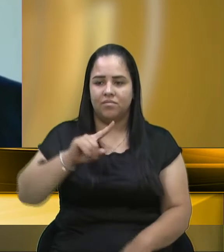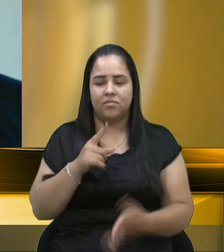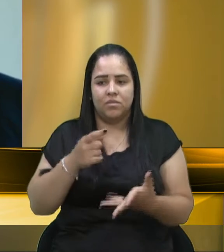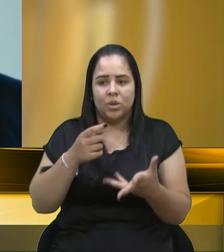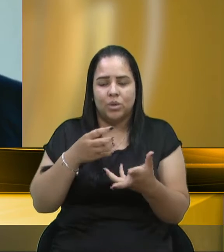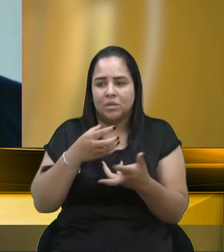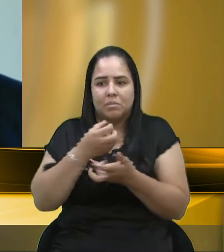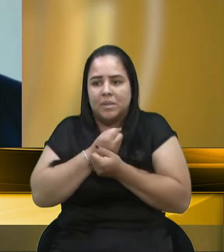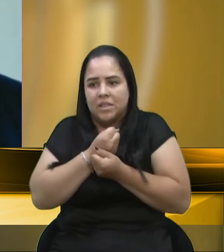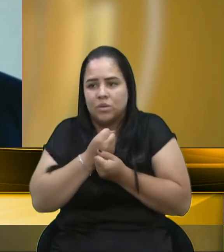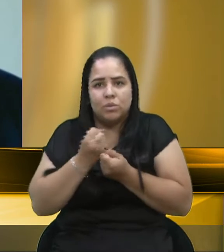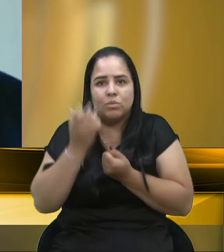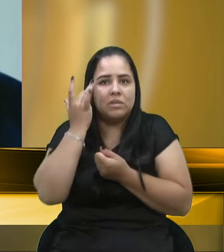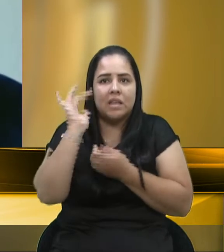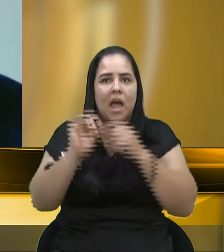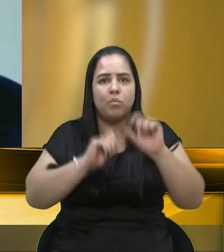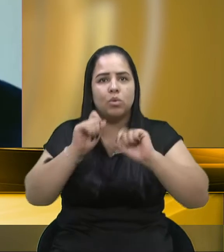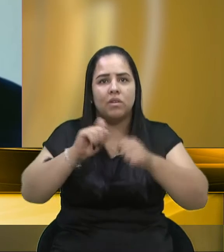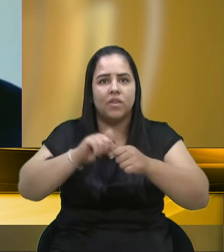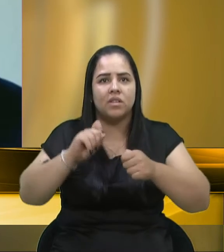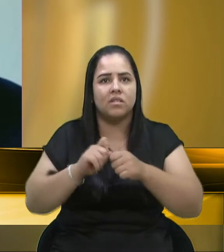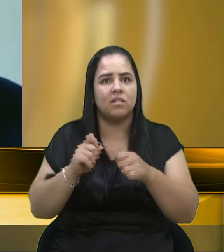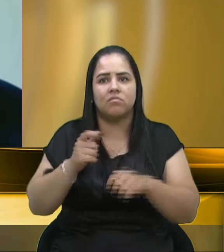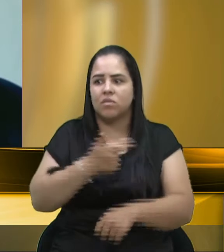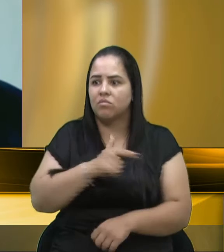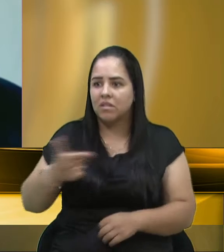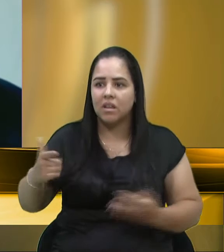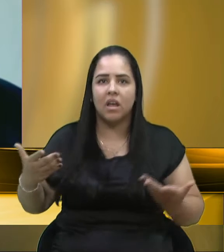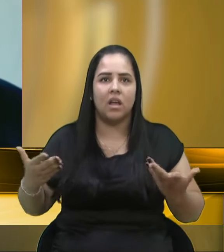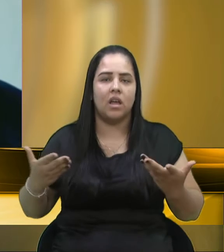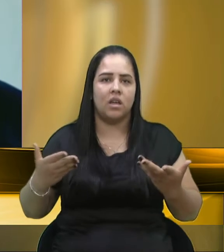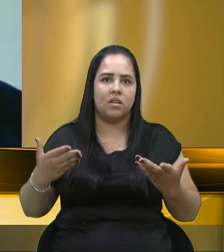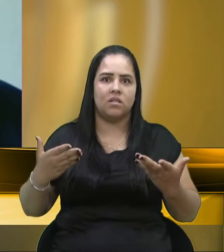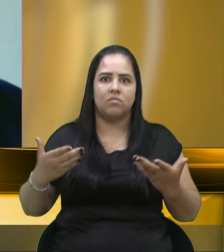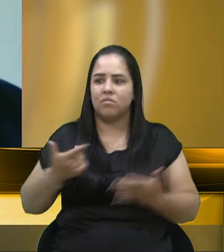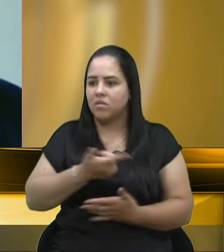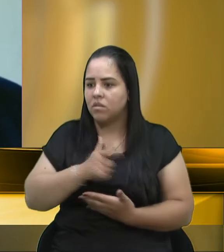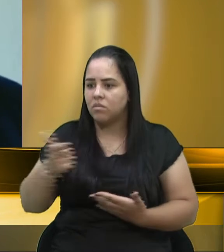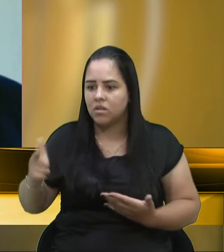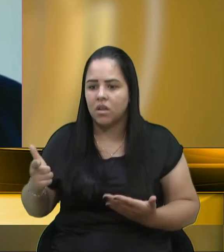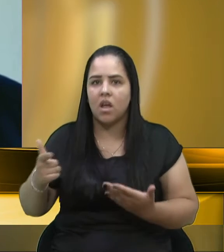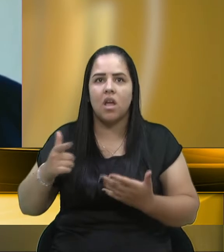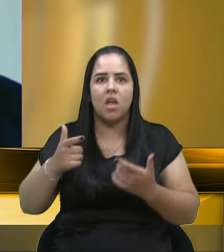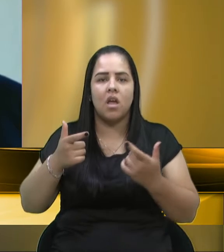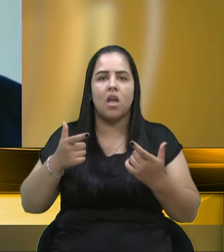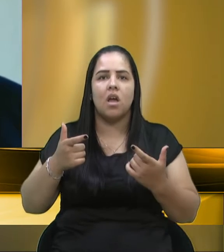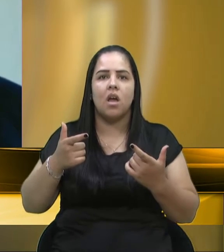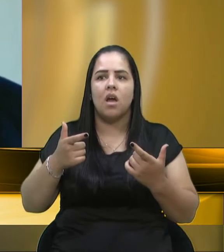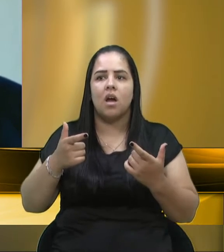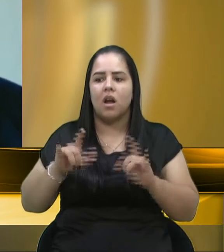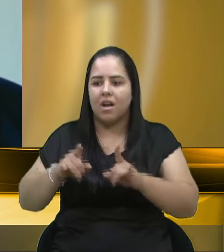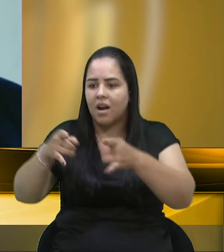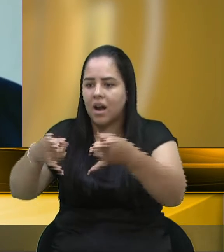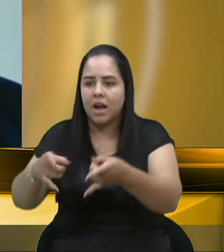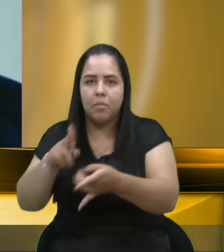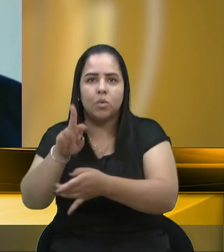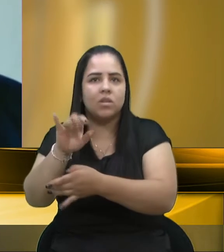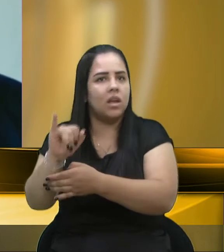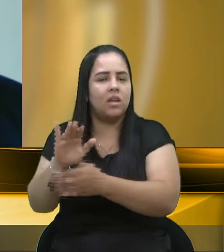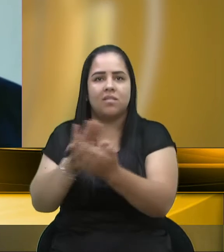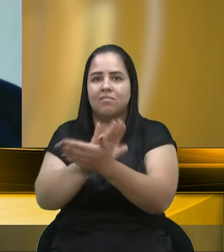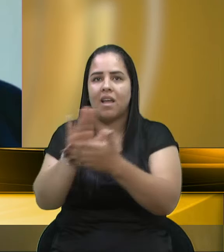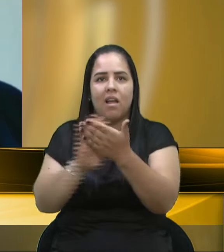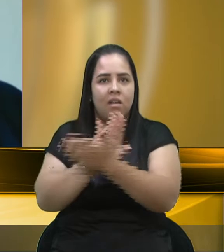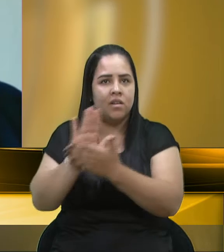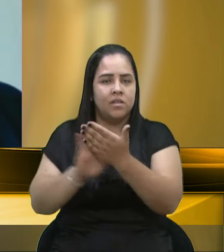temos como conseguir um leito, porque não tem leito. Não tem leito para ninguém lá. A gente tem que se cuidar, sim. Mas, como o senhor bem